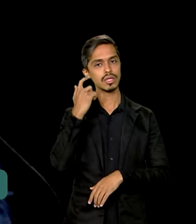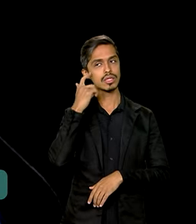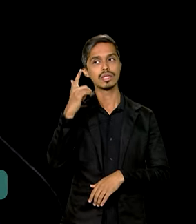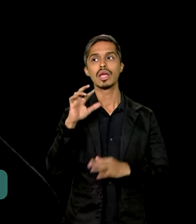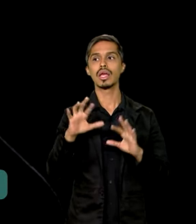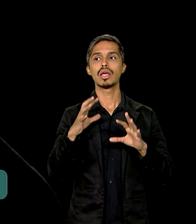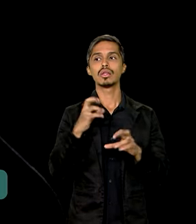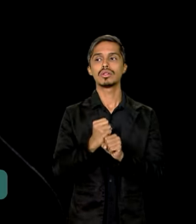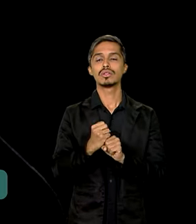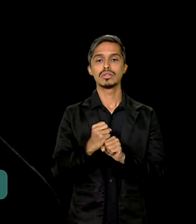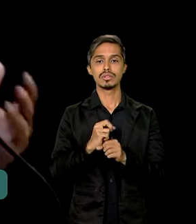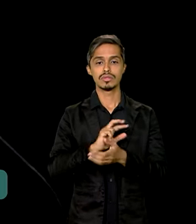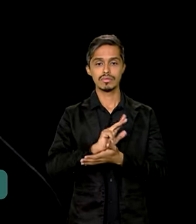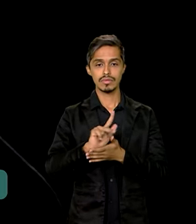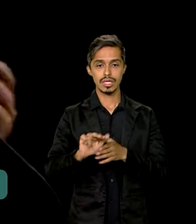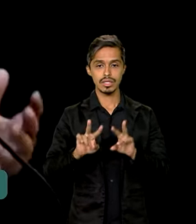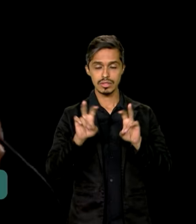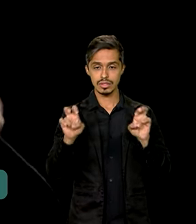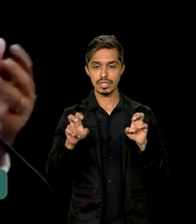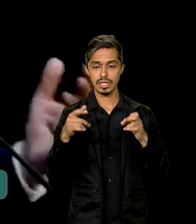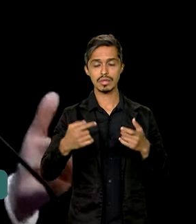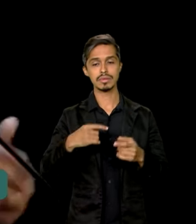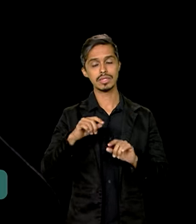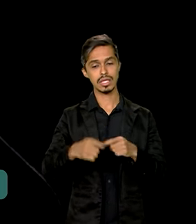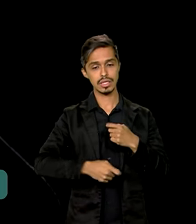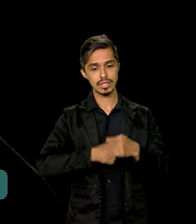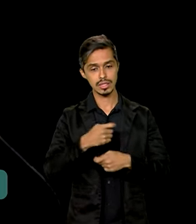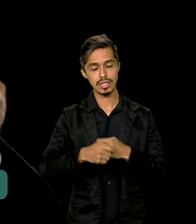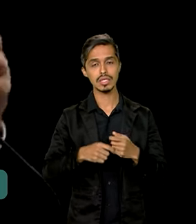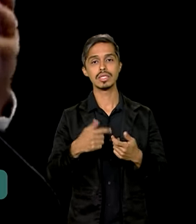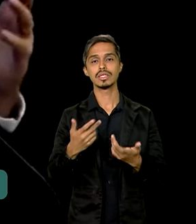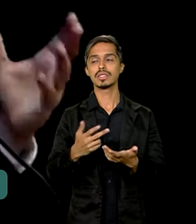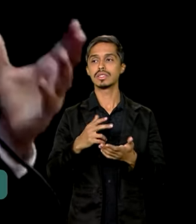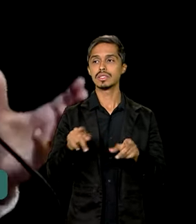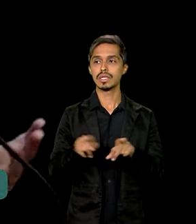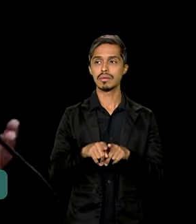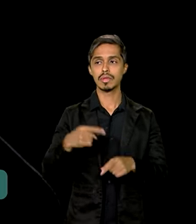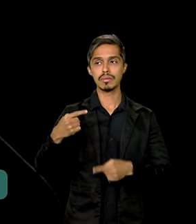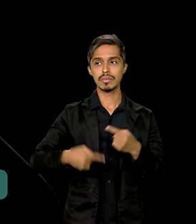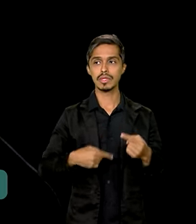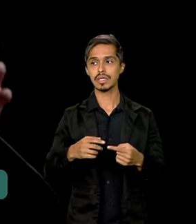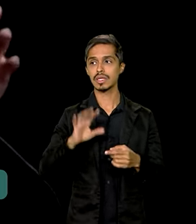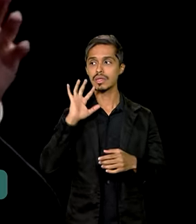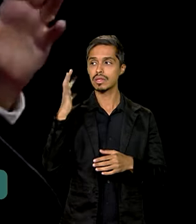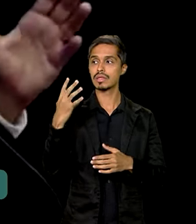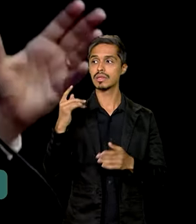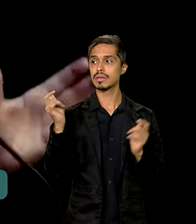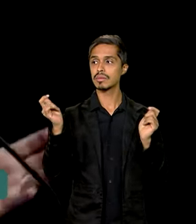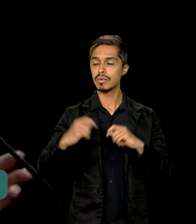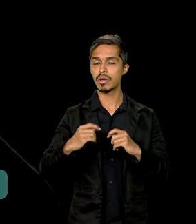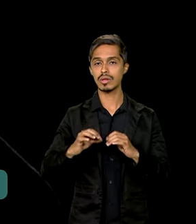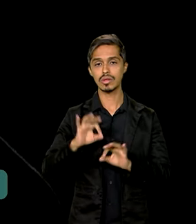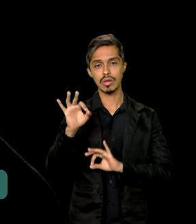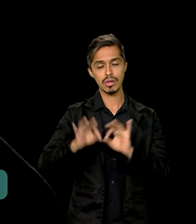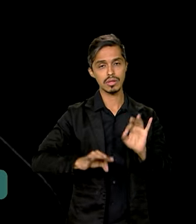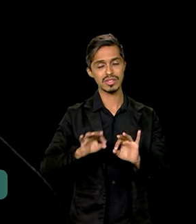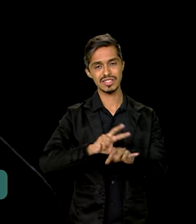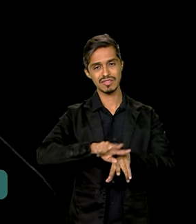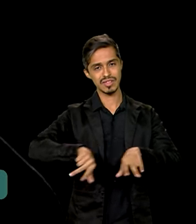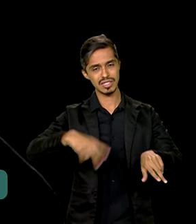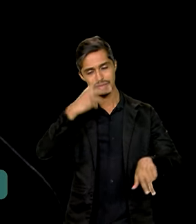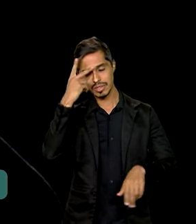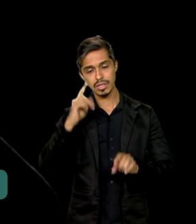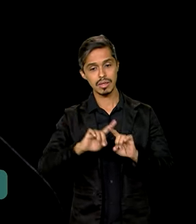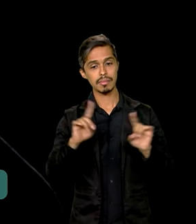reunir os elementos da academia, da política, para que essa solução seja desenhada por muitas mãos,